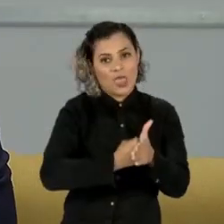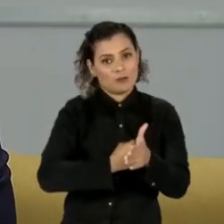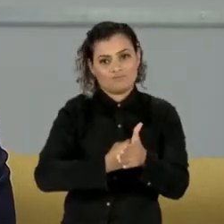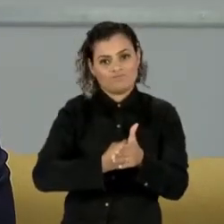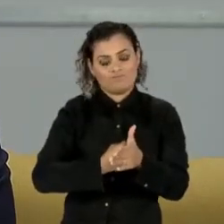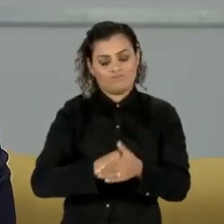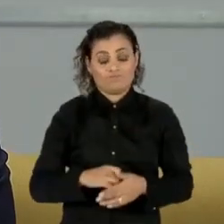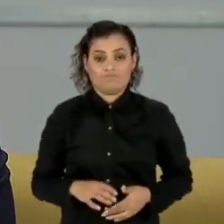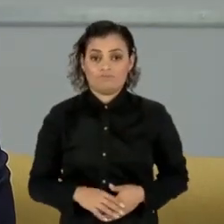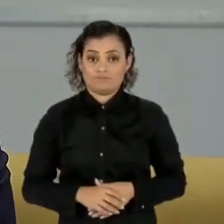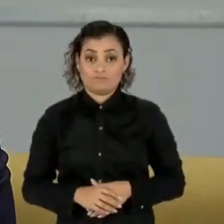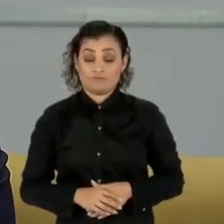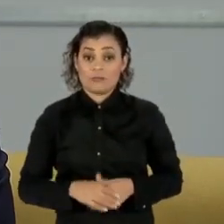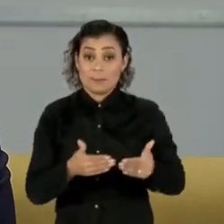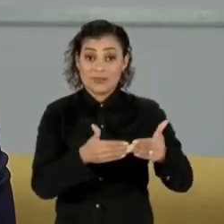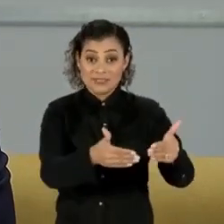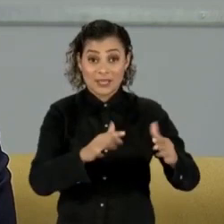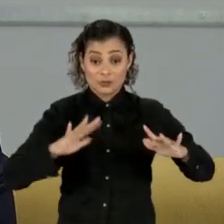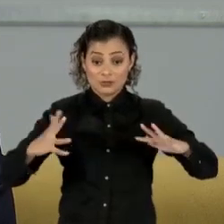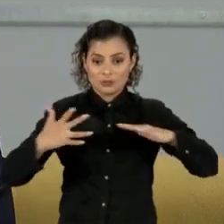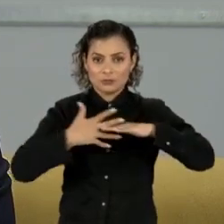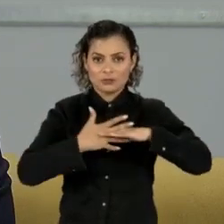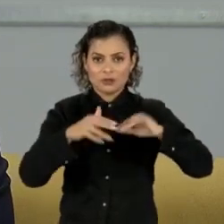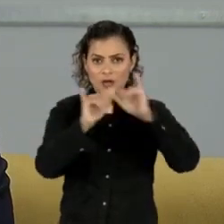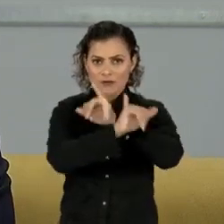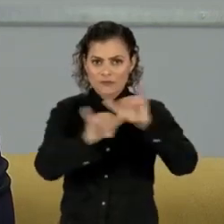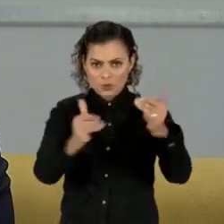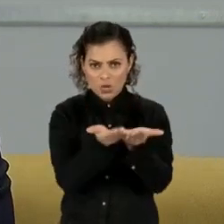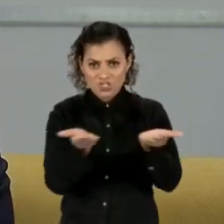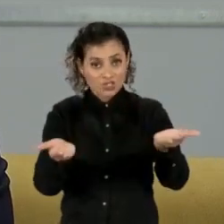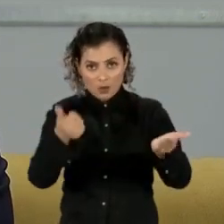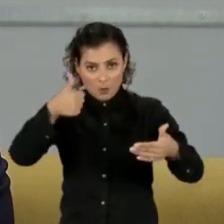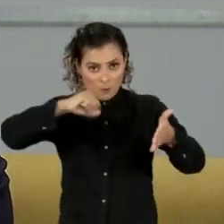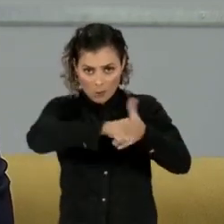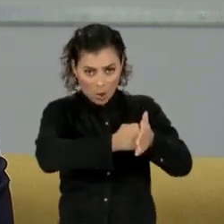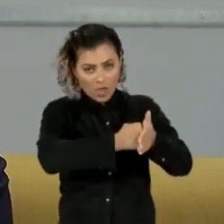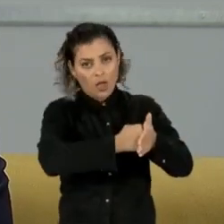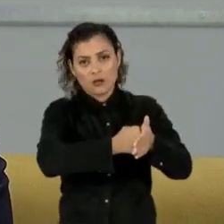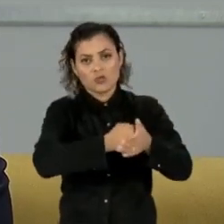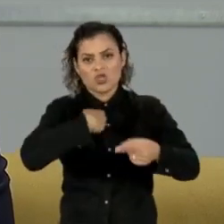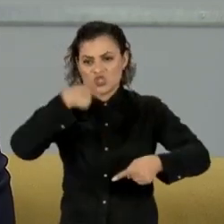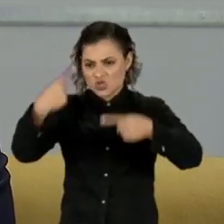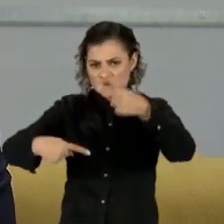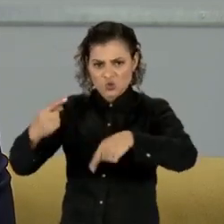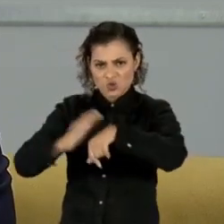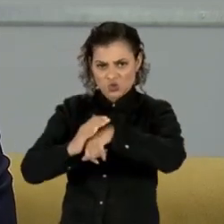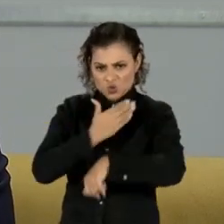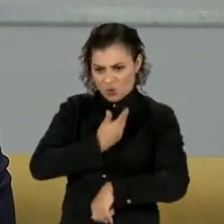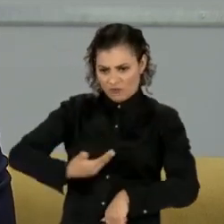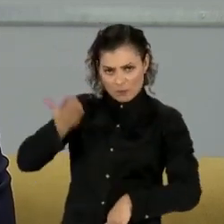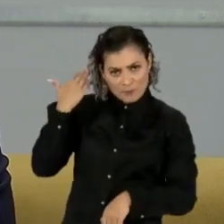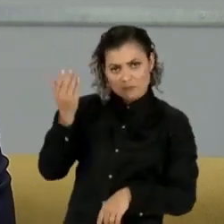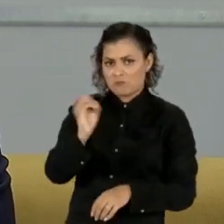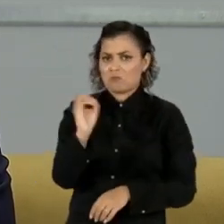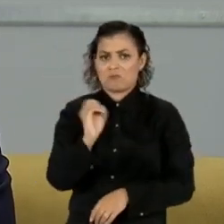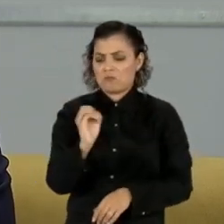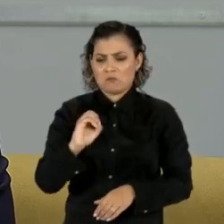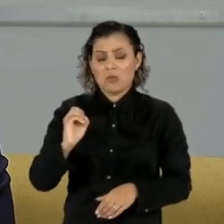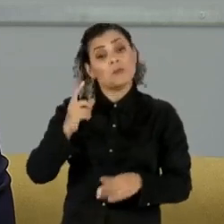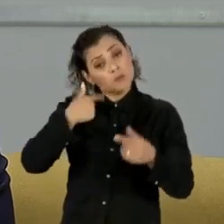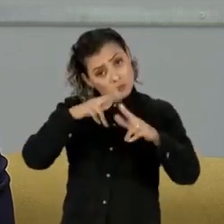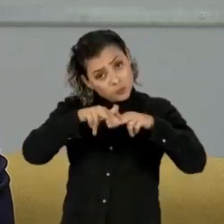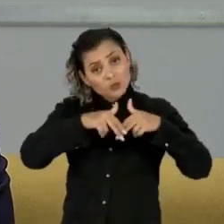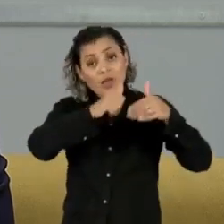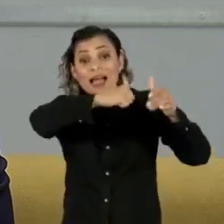O Ministério da Cidadania informou que o edital suspenso não foi discutido por esse governo e que por isso decidiu pela suspensão, para